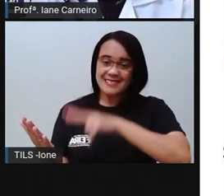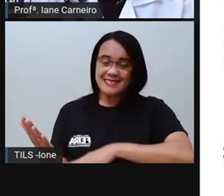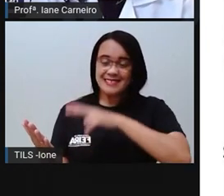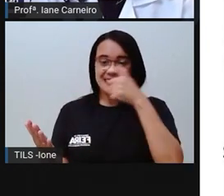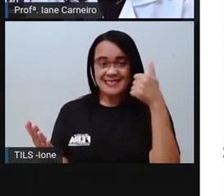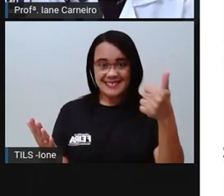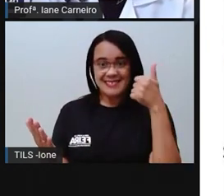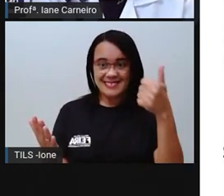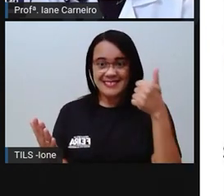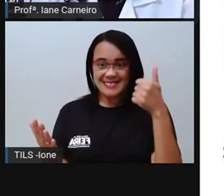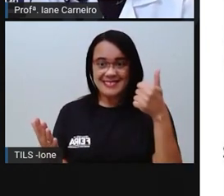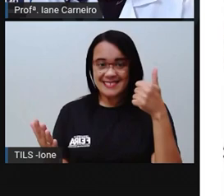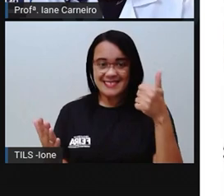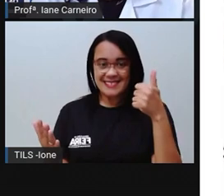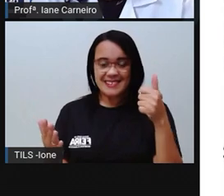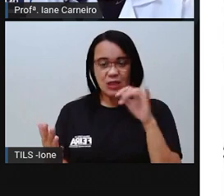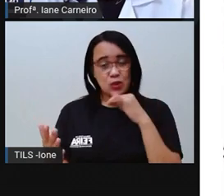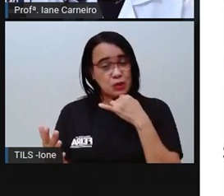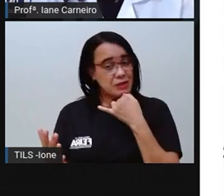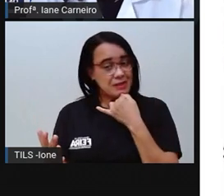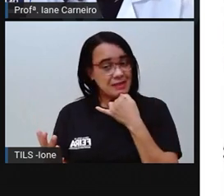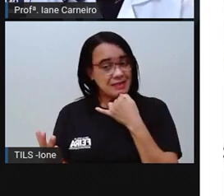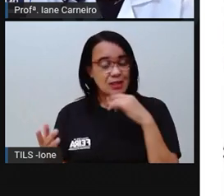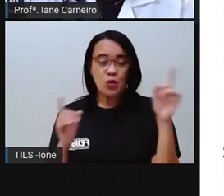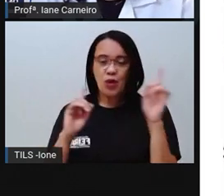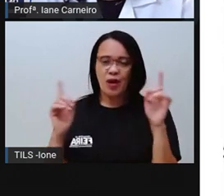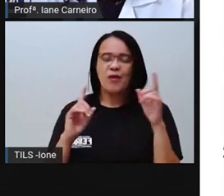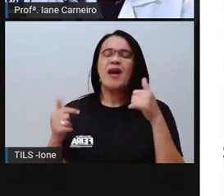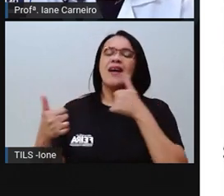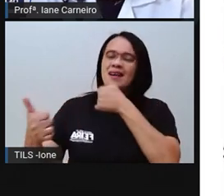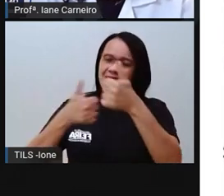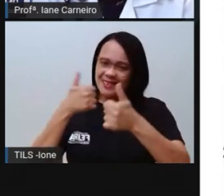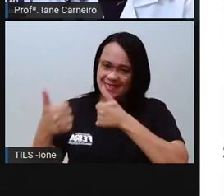é legal? É triste ou é legal? É legal.